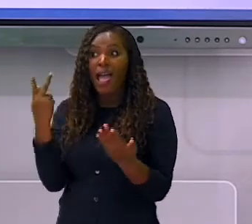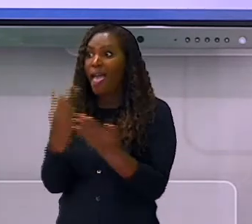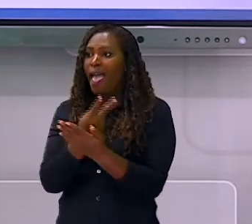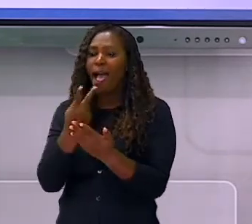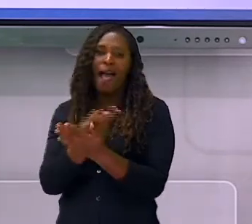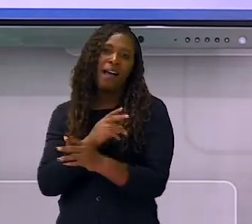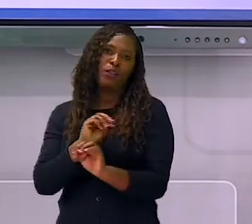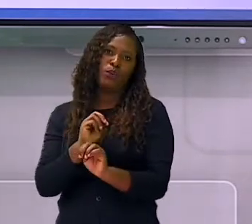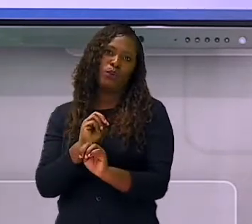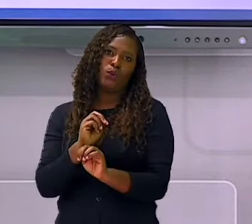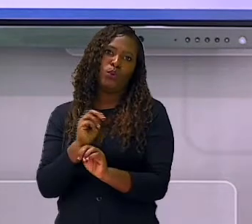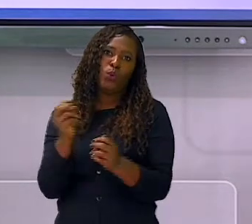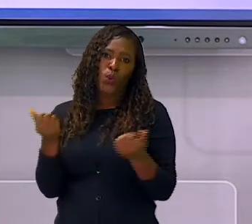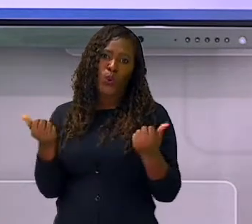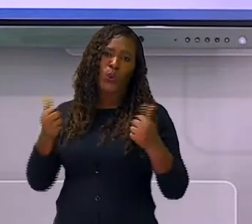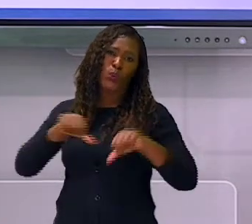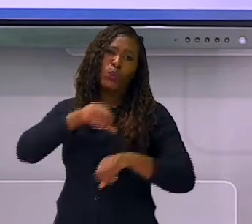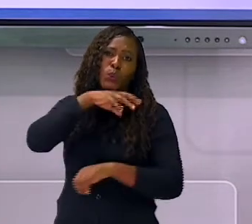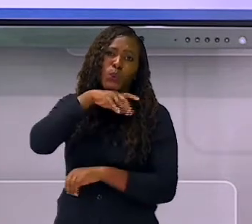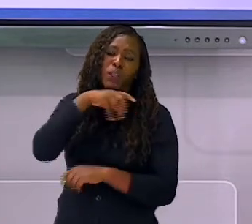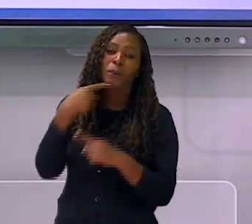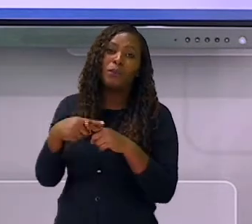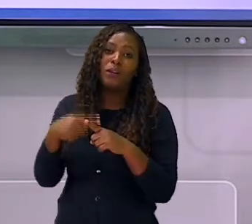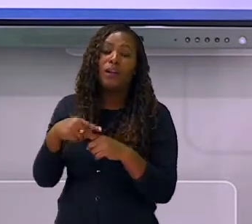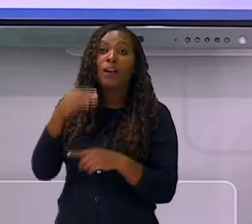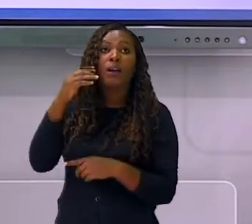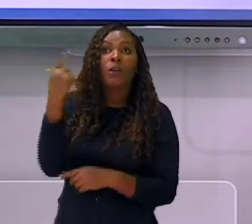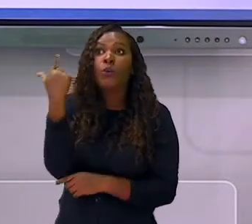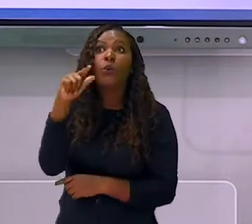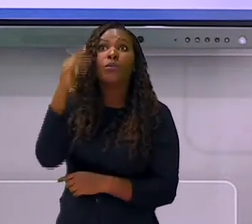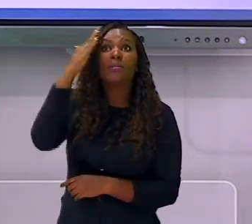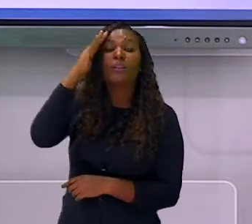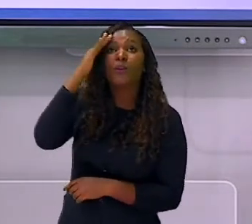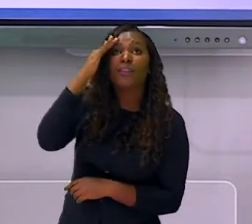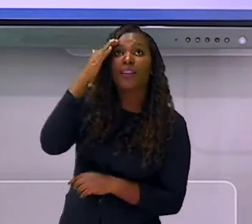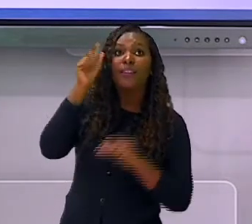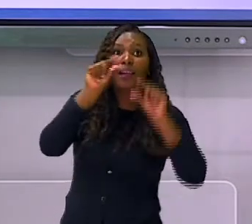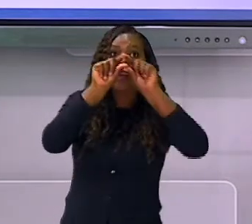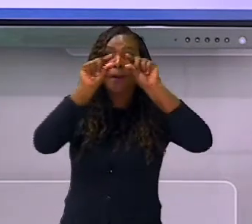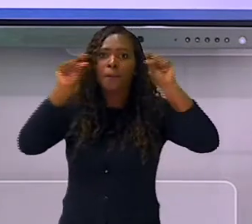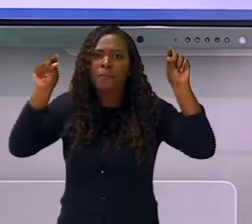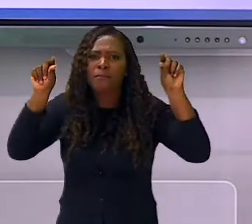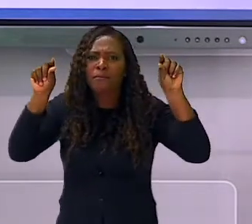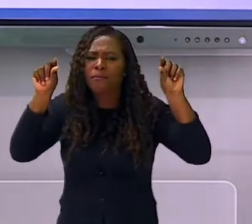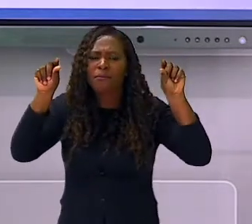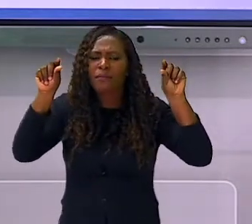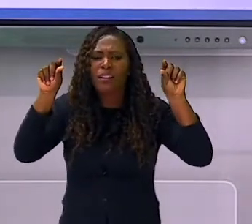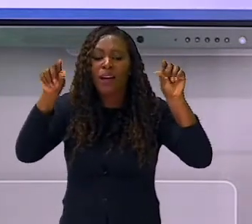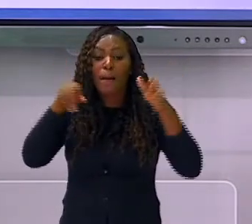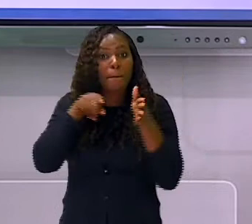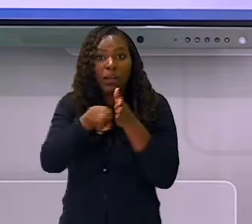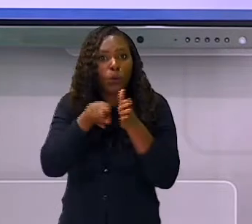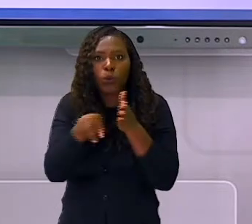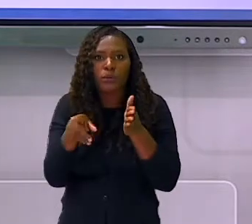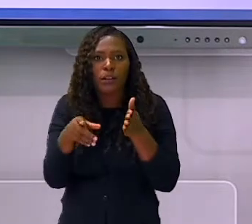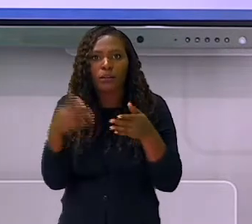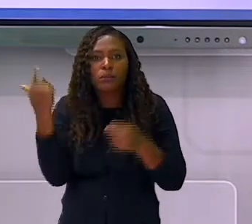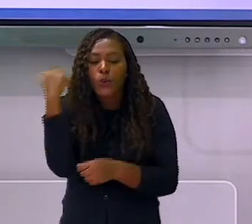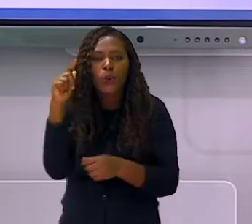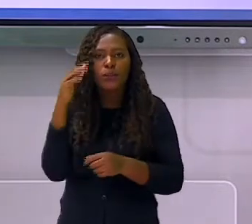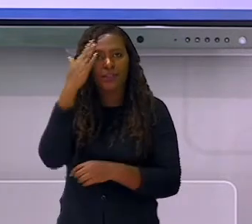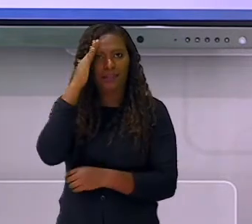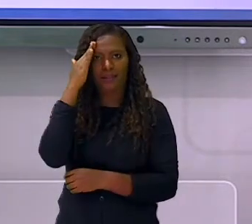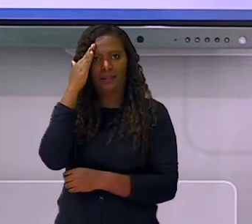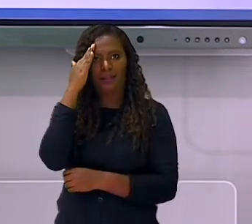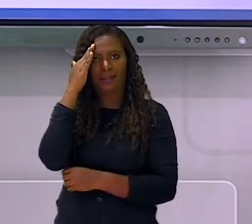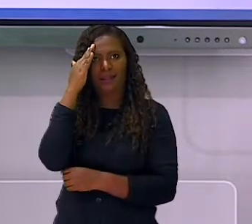enunciado das questões e muito menos elaborar e escrever ali uma resposta. Em muitos casos, esses alunos